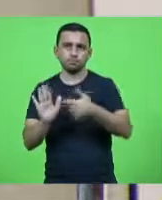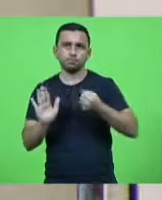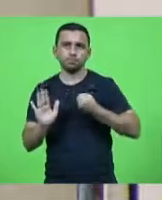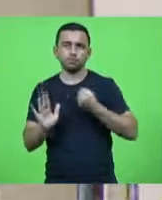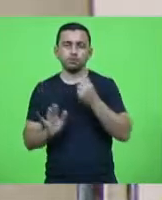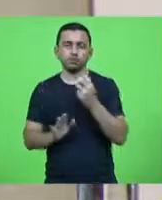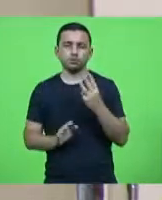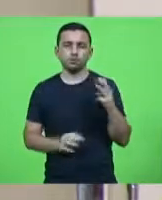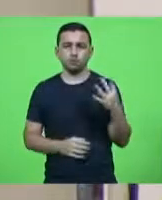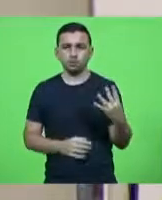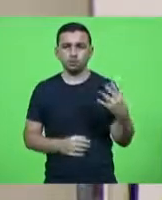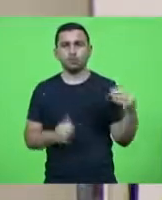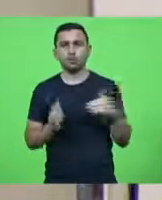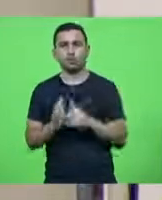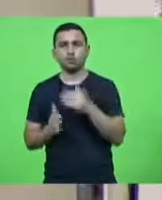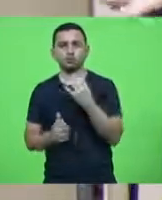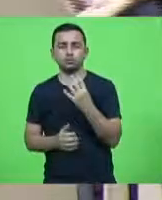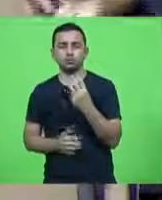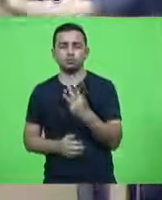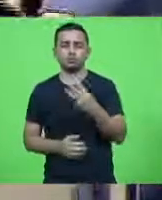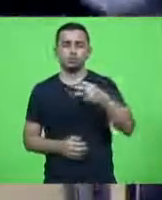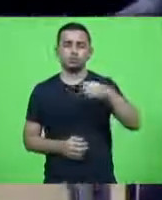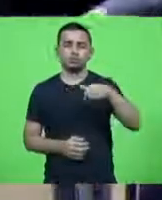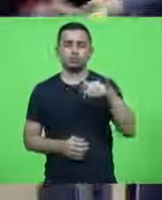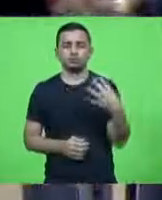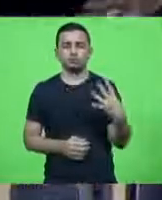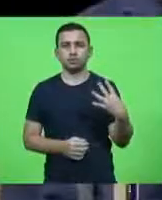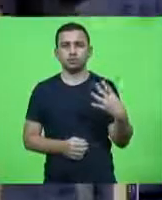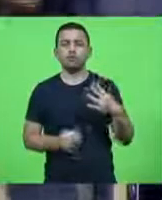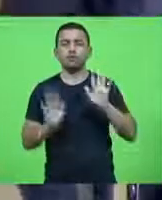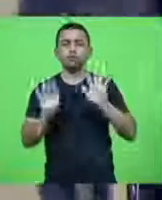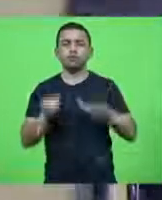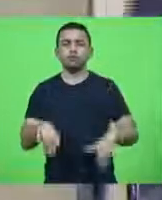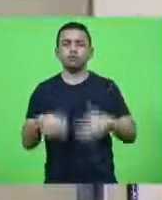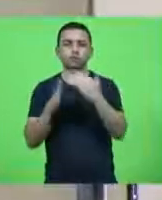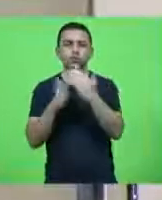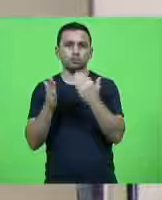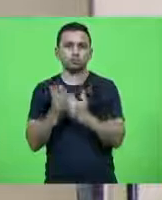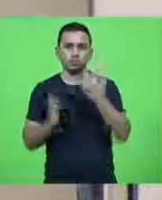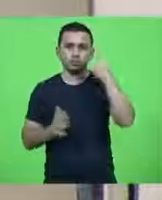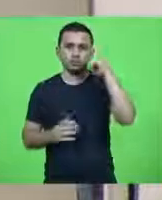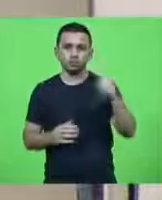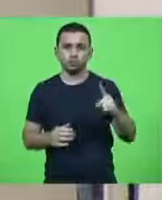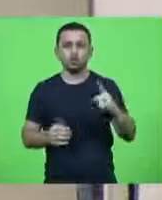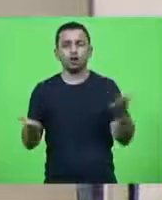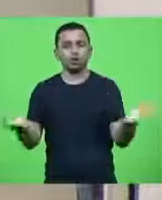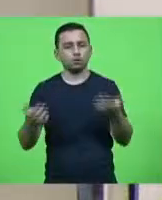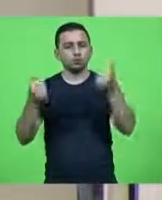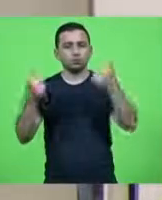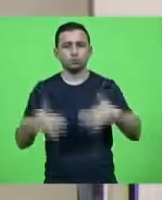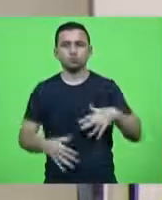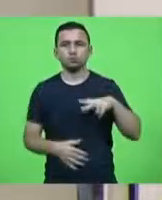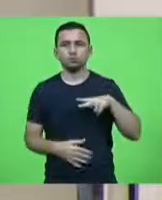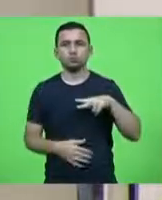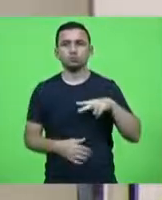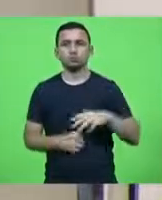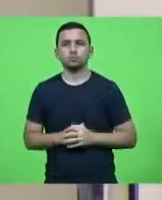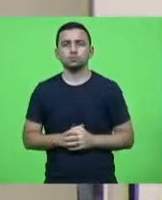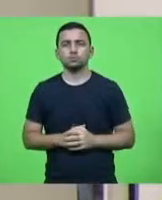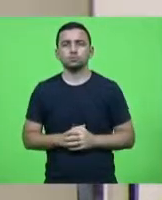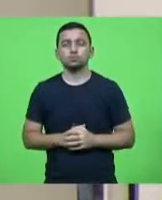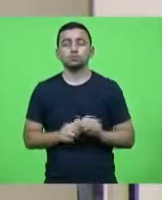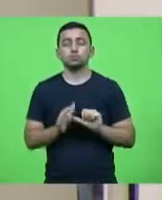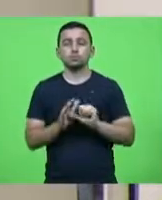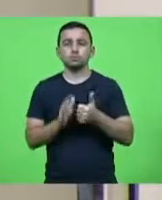334 a 374. Vindo a ordem do dia, passamos as explicações pessoais. Os